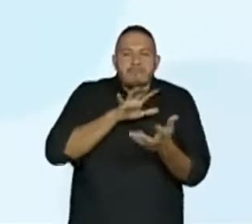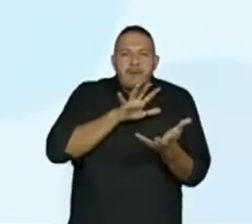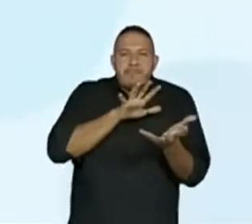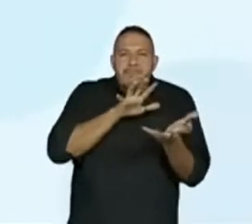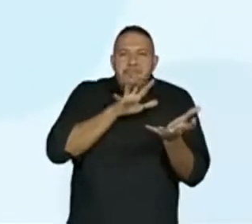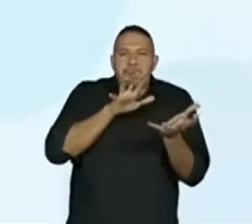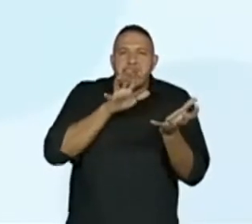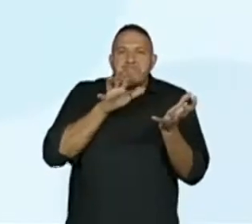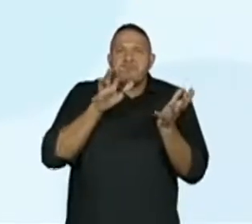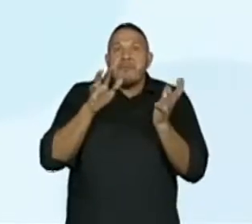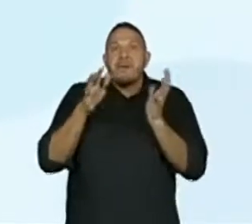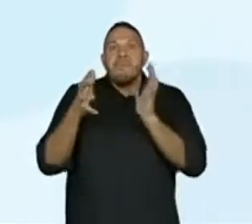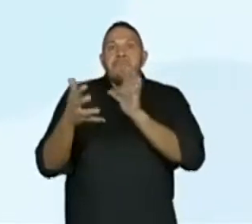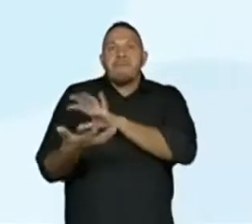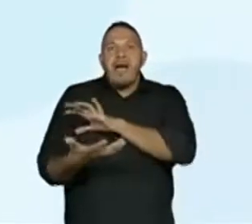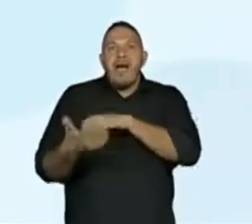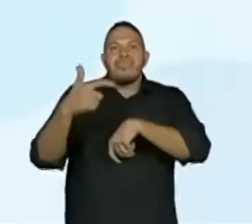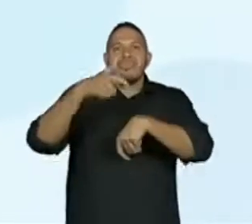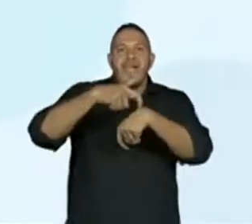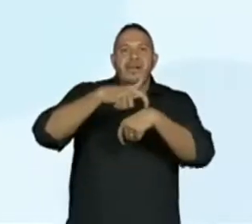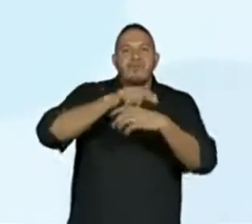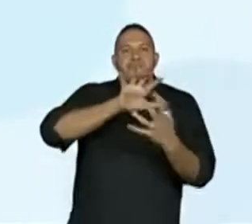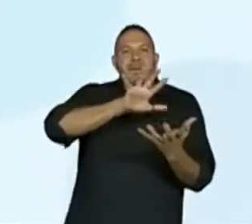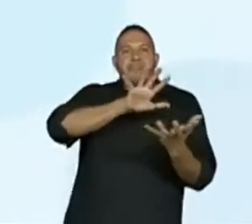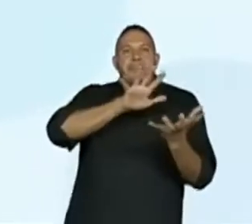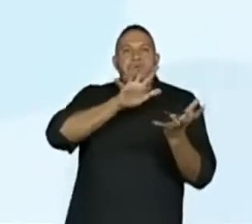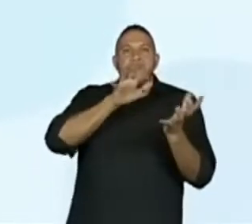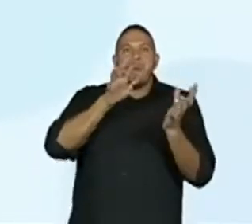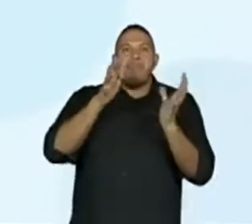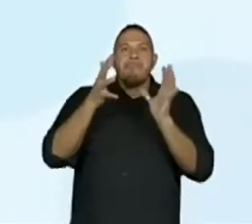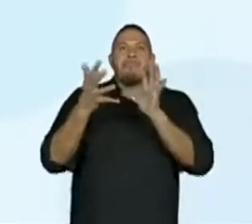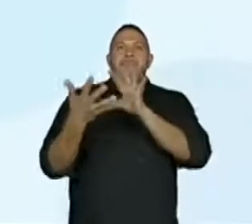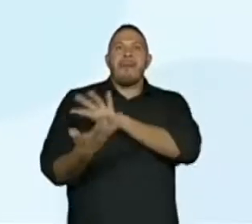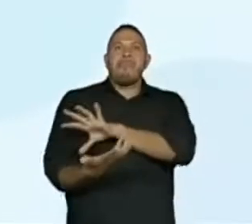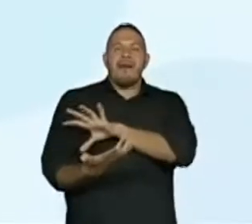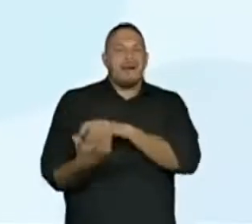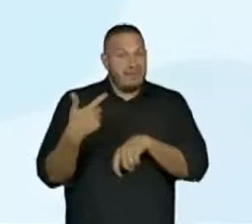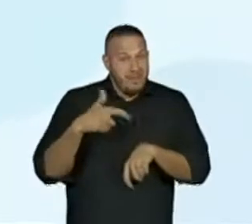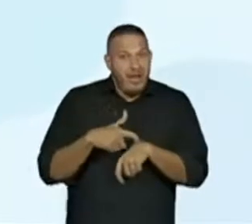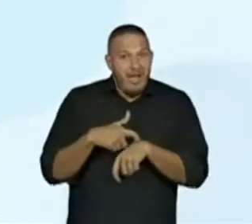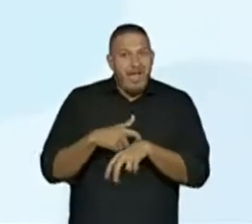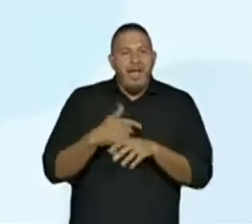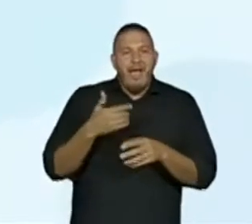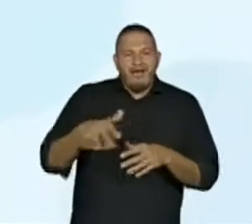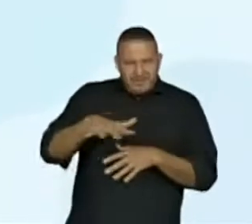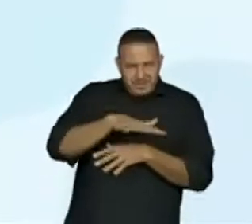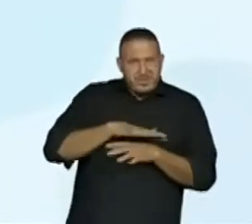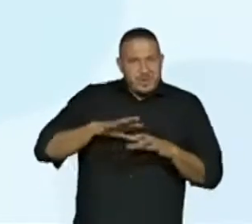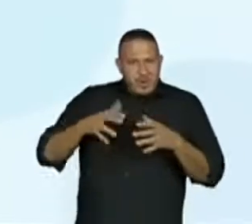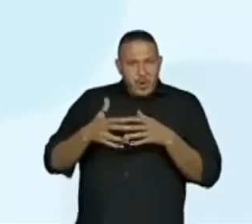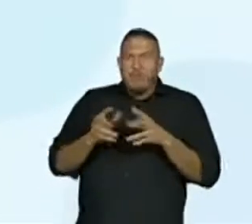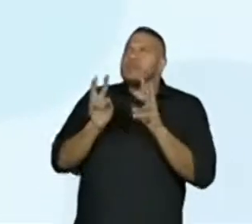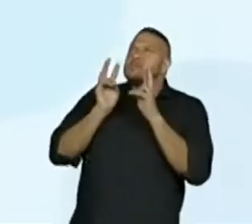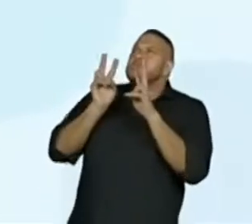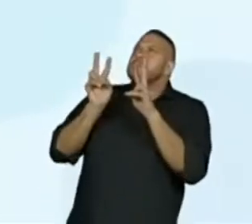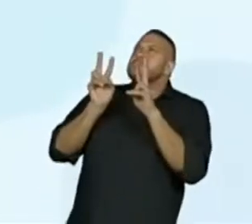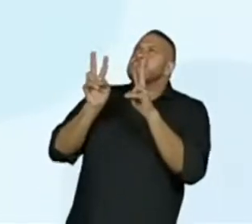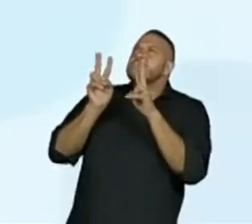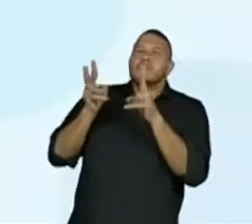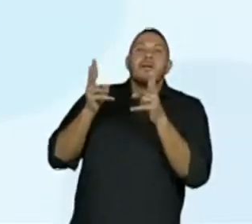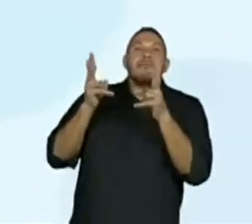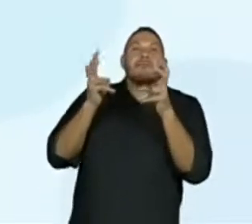a passagem do tempo porque eles passaram a perceber que essas